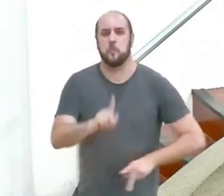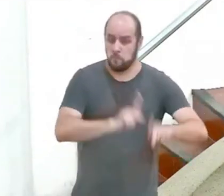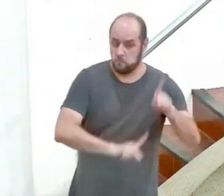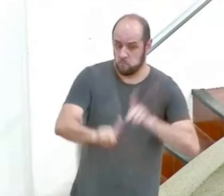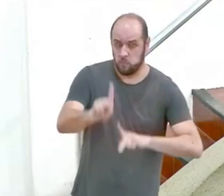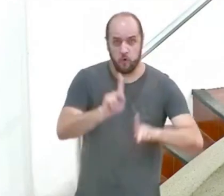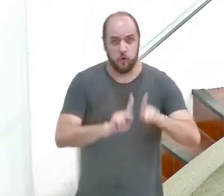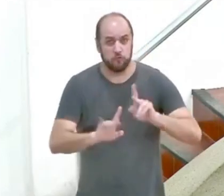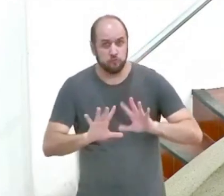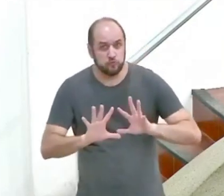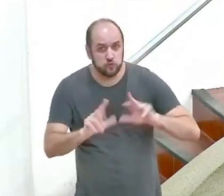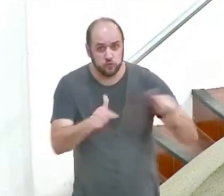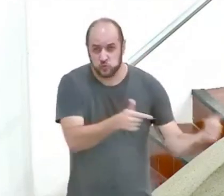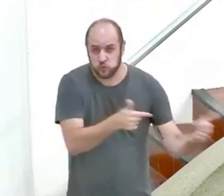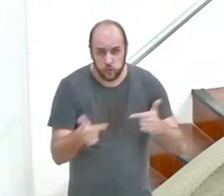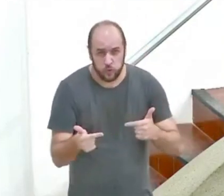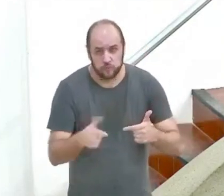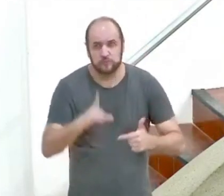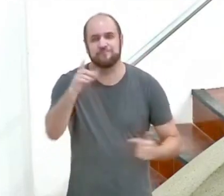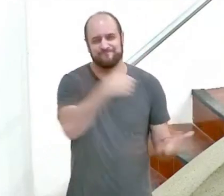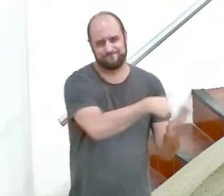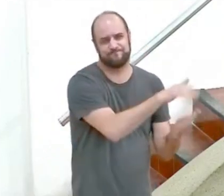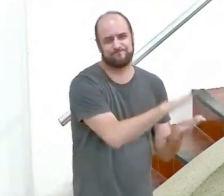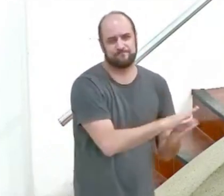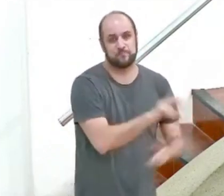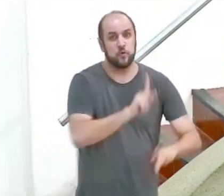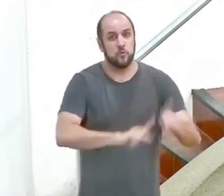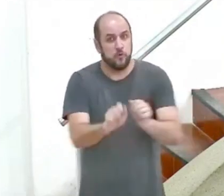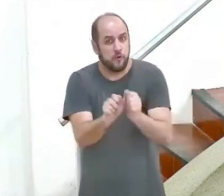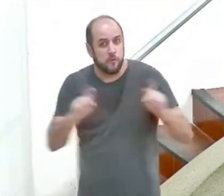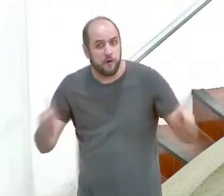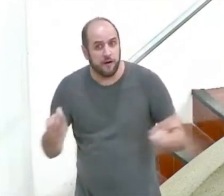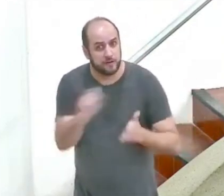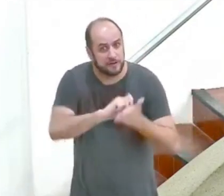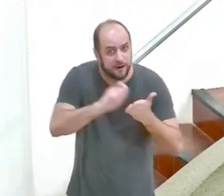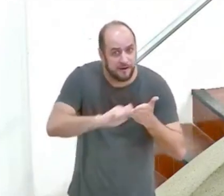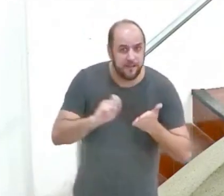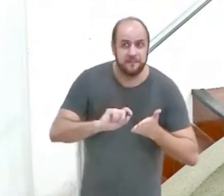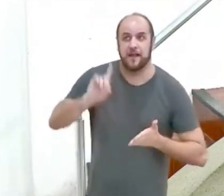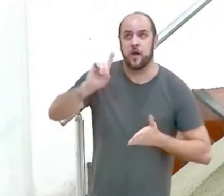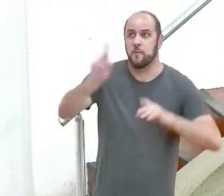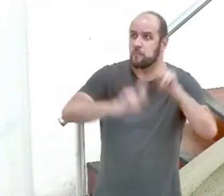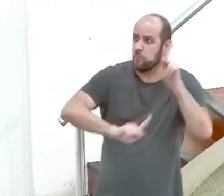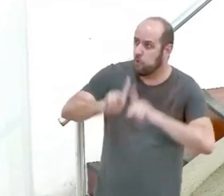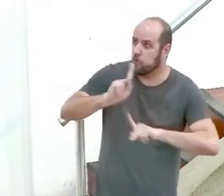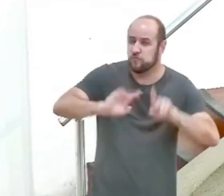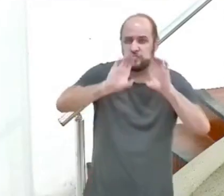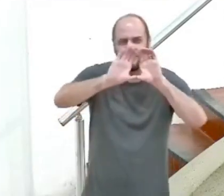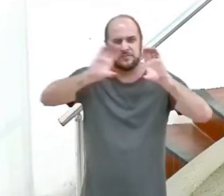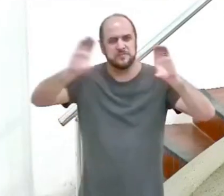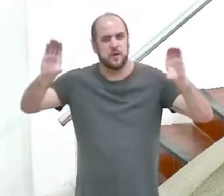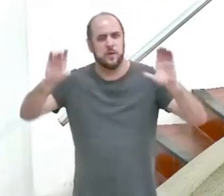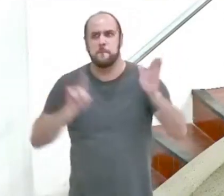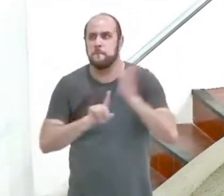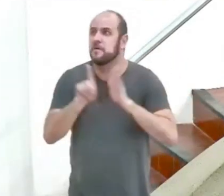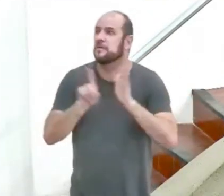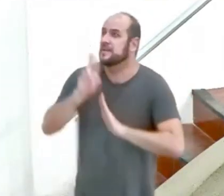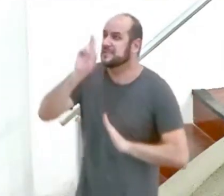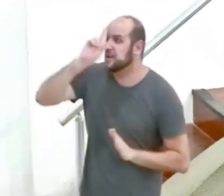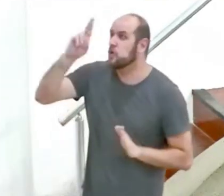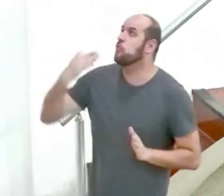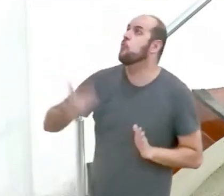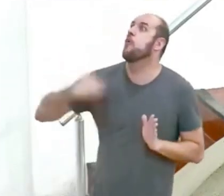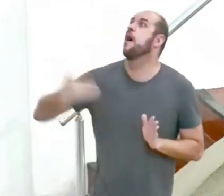povo o seu povo é descrito lá em Apocalipse como um povo que está no céu perguntando ao Senhor Senhor